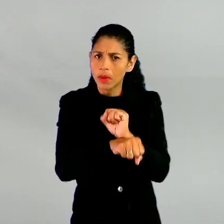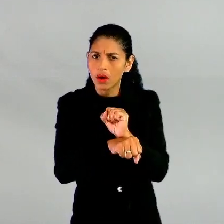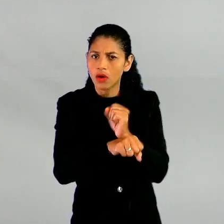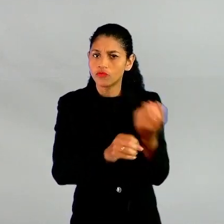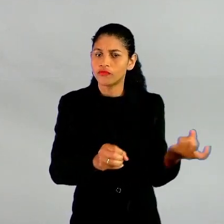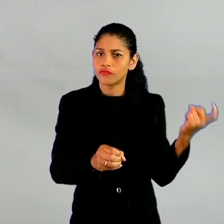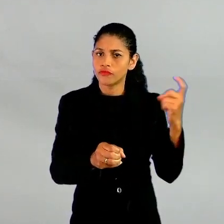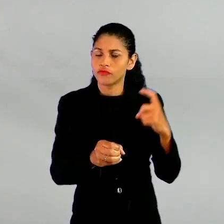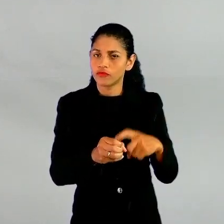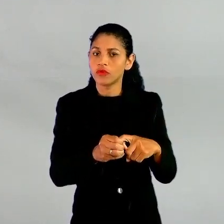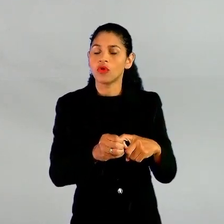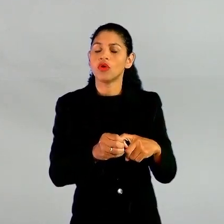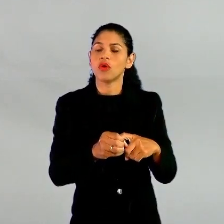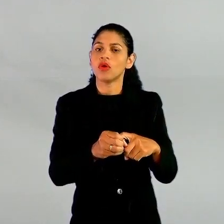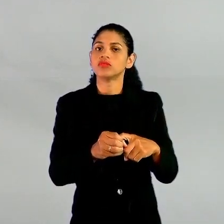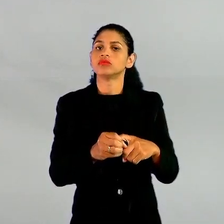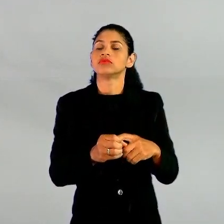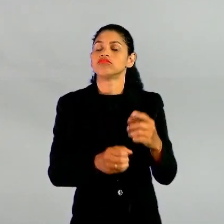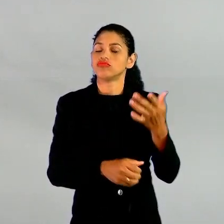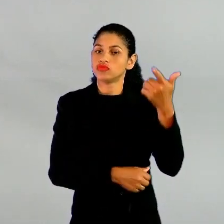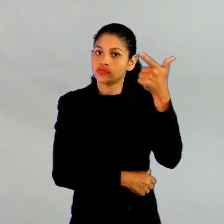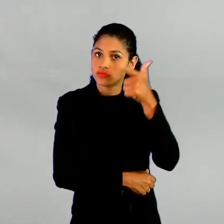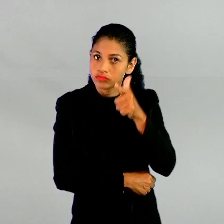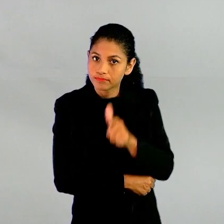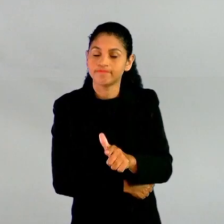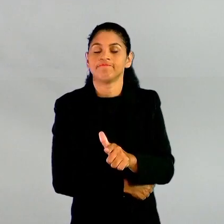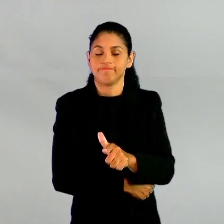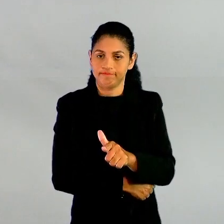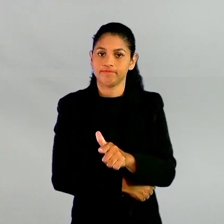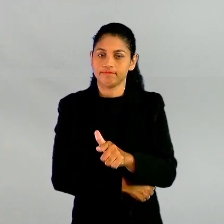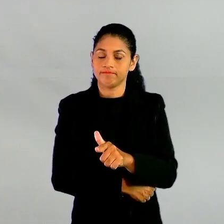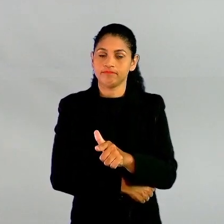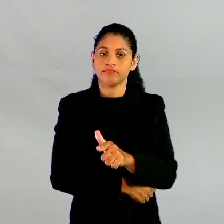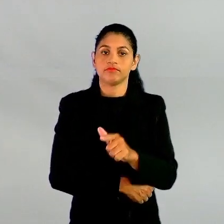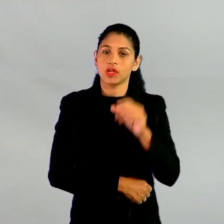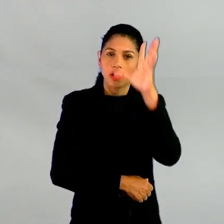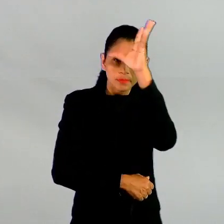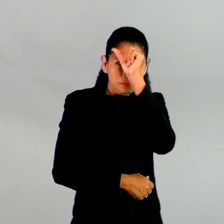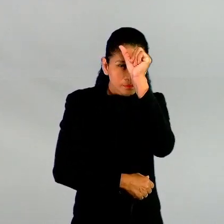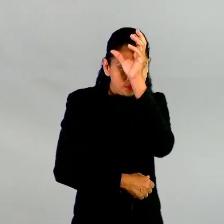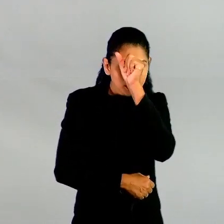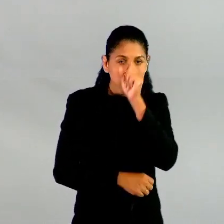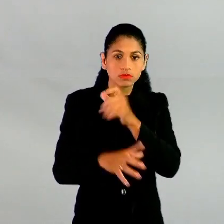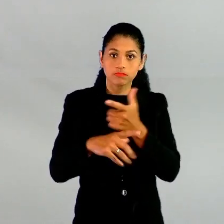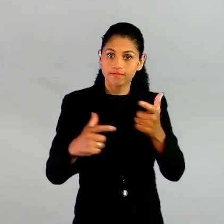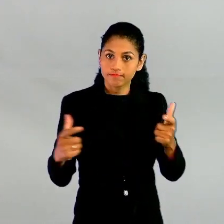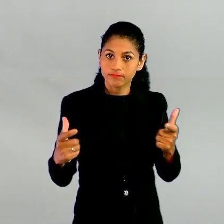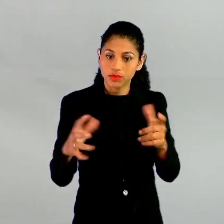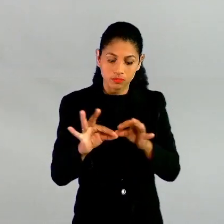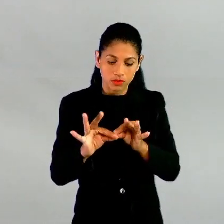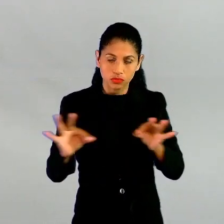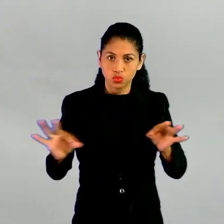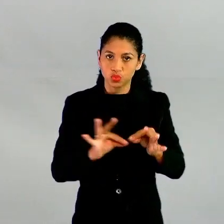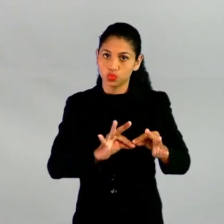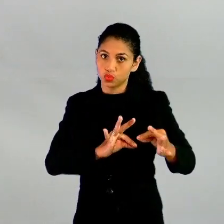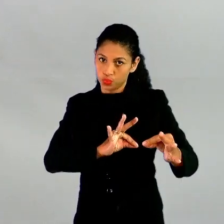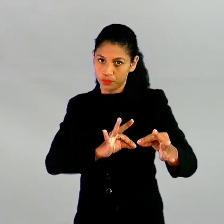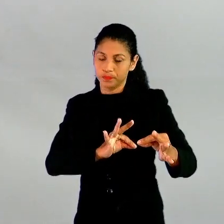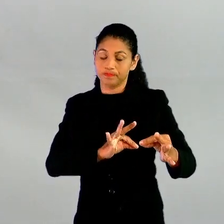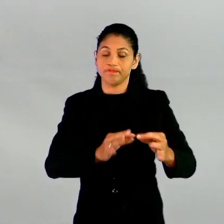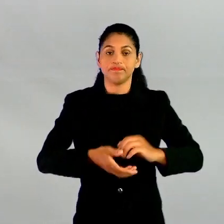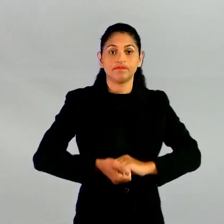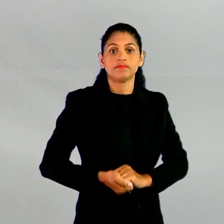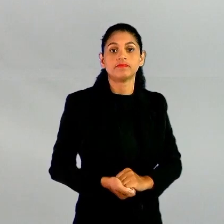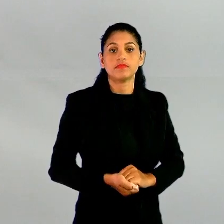para que você tenha uma melhor compreensão do conteúdo e assim aprenda Grandezas e Medidas. Mas sem